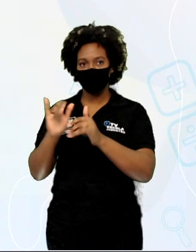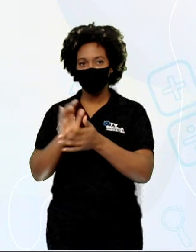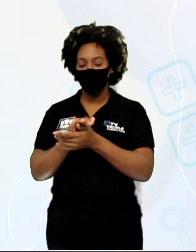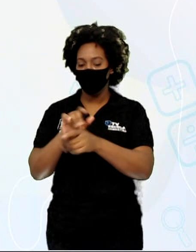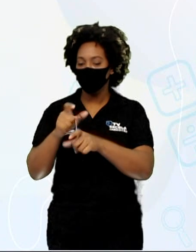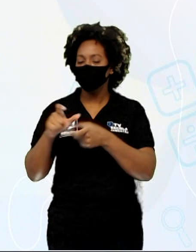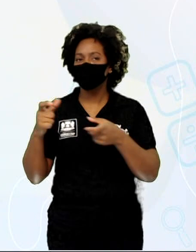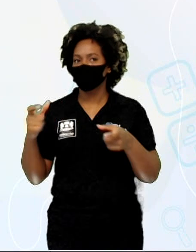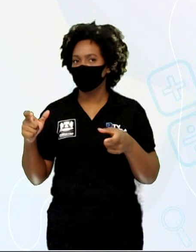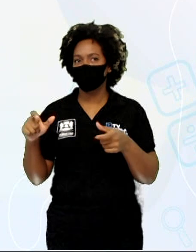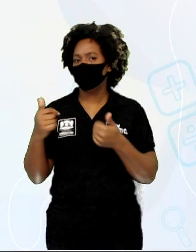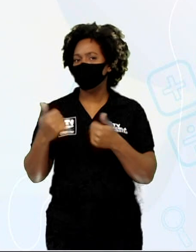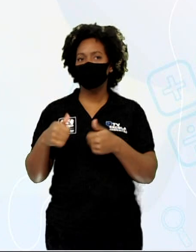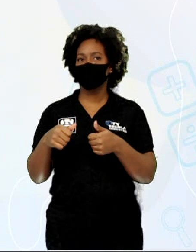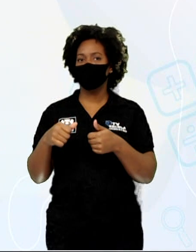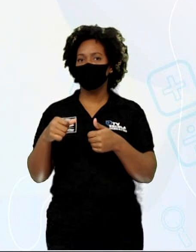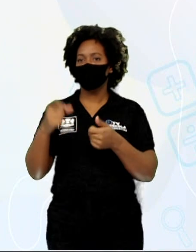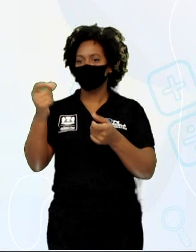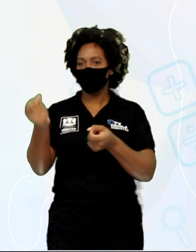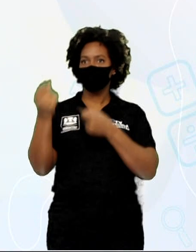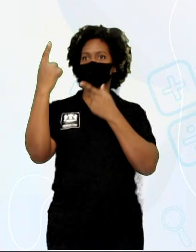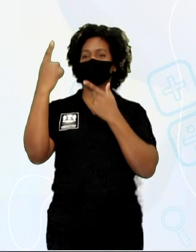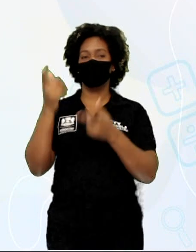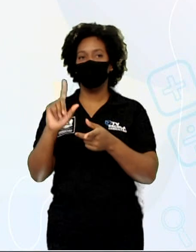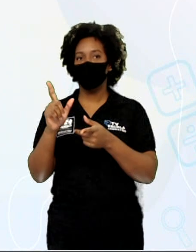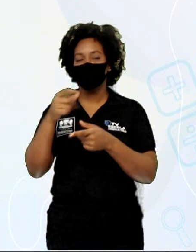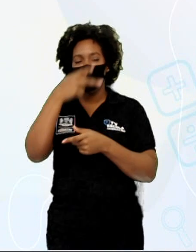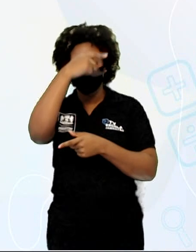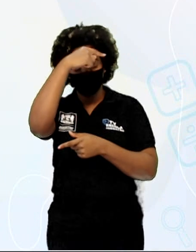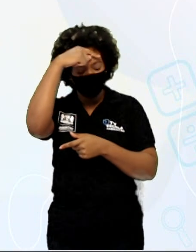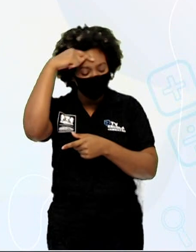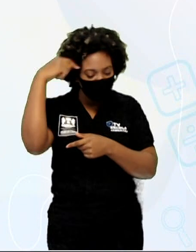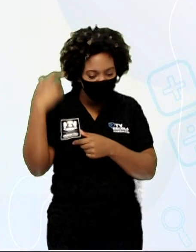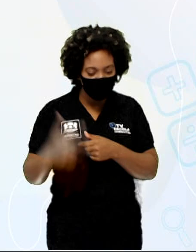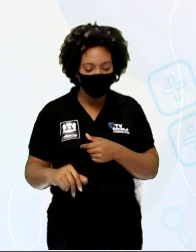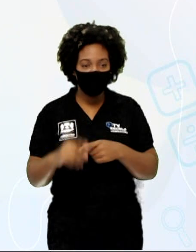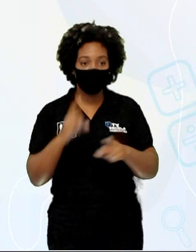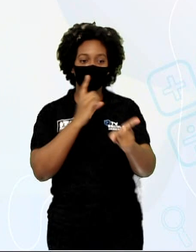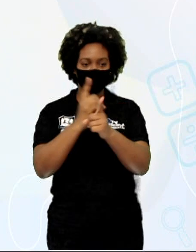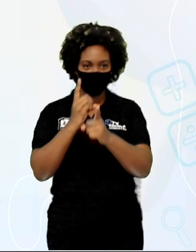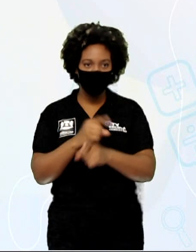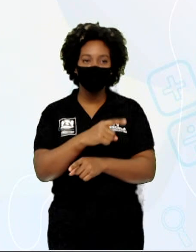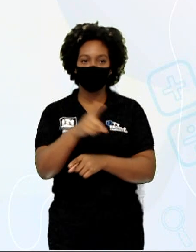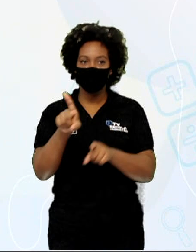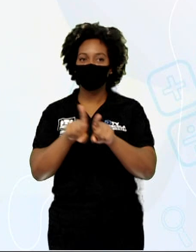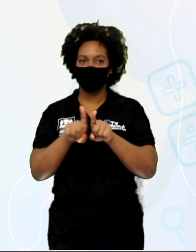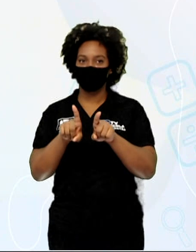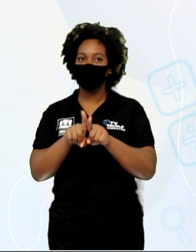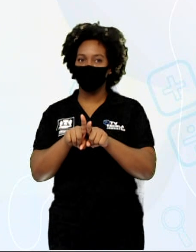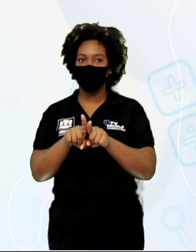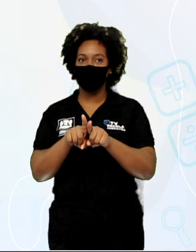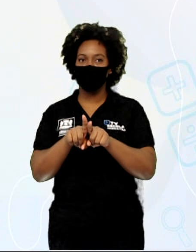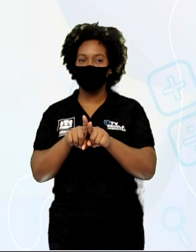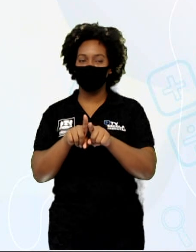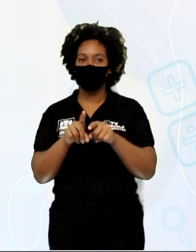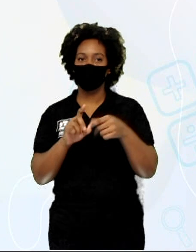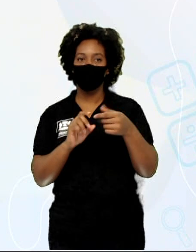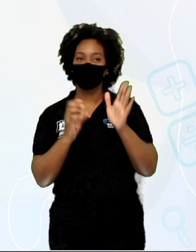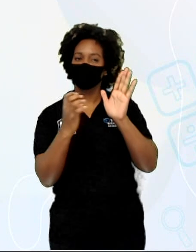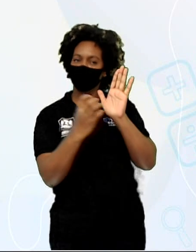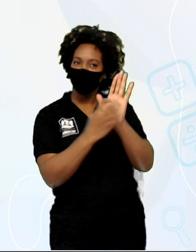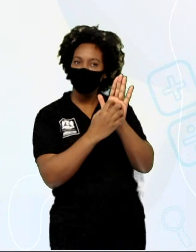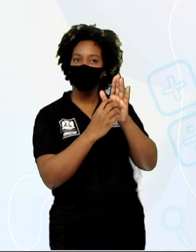Grandeza não precisa de sorte, só de suor. Encontre a sua grandeza. Tem também o símbolo da empresa